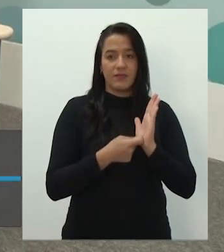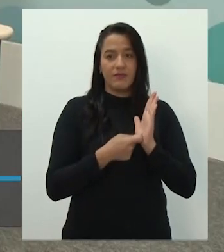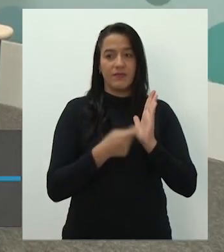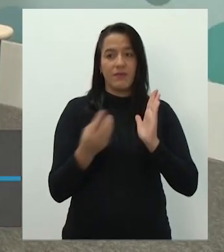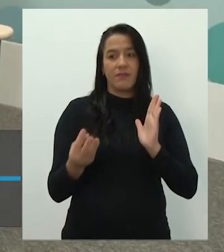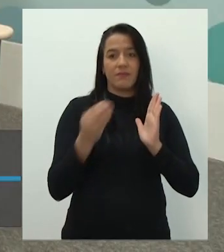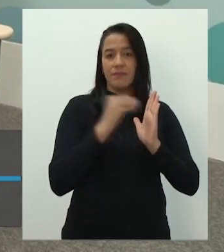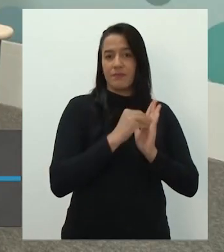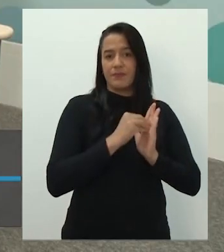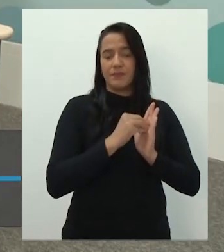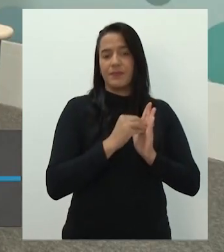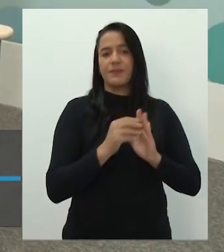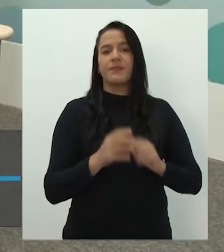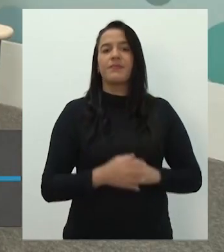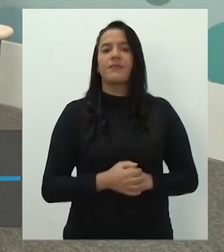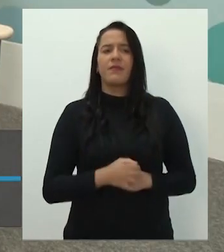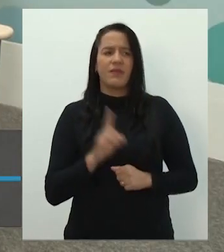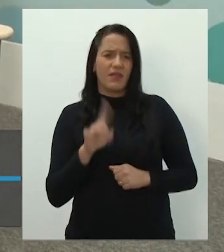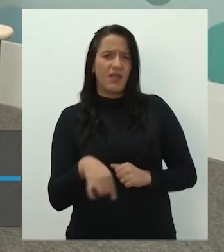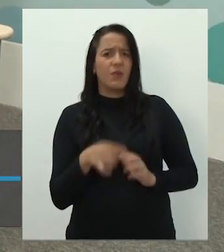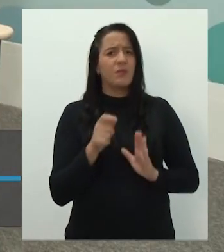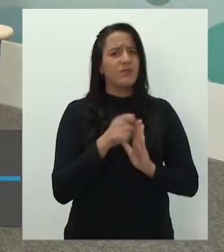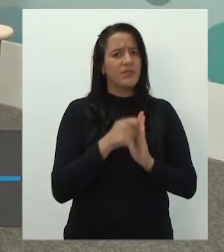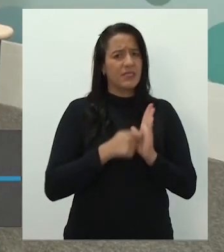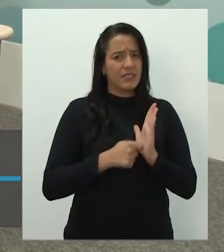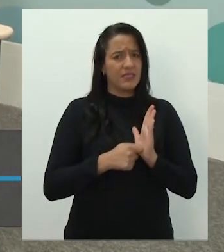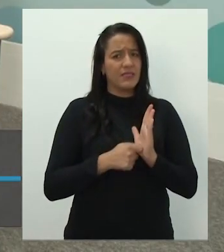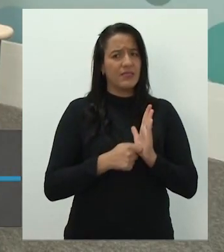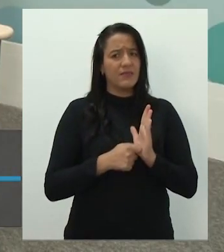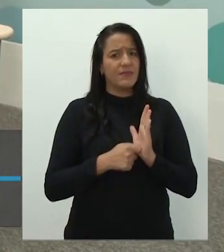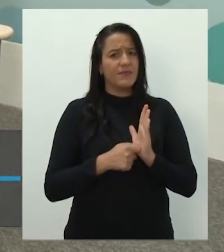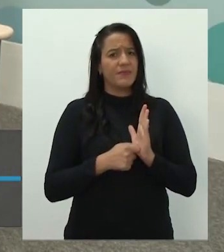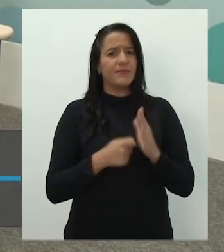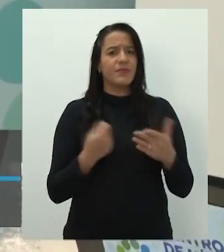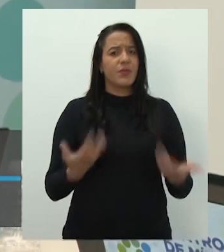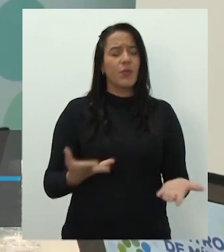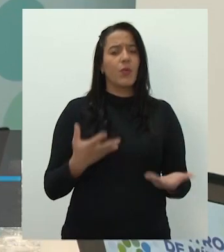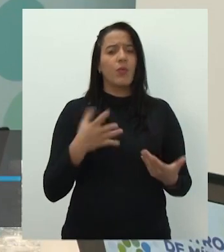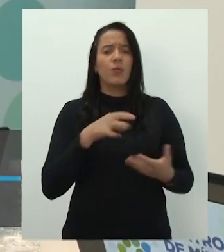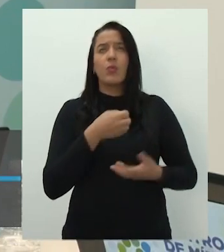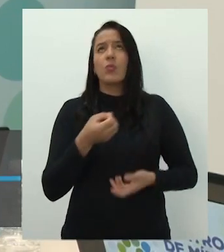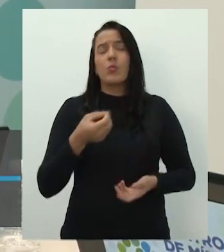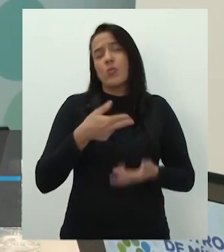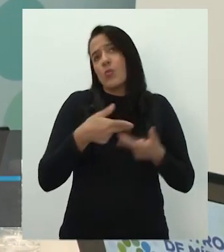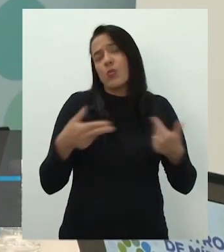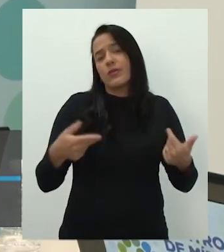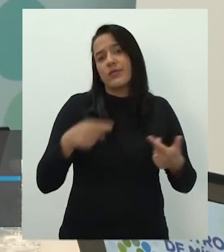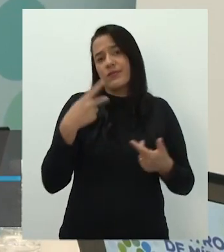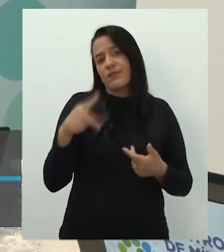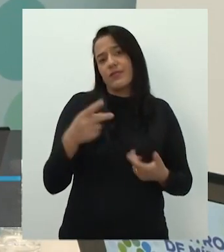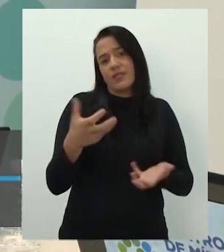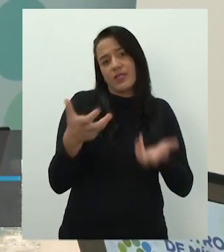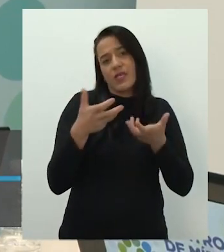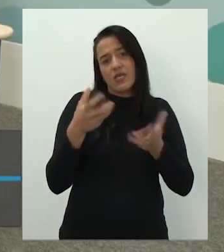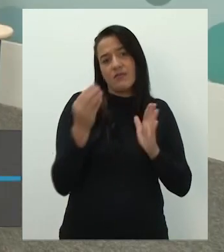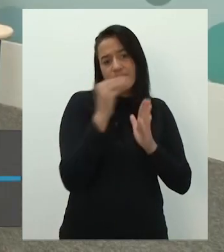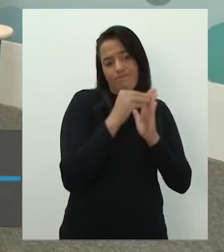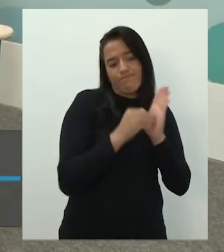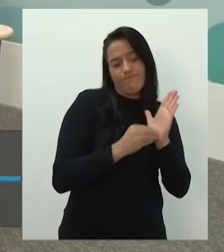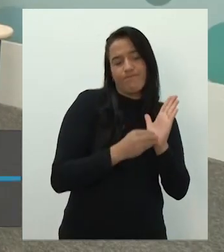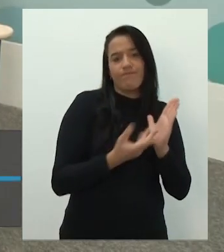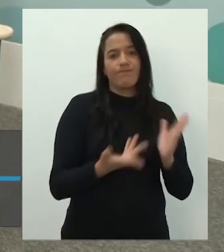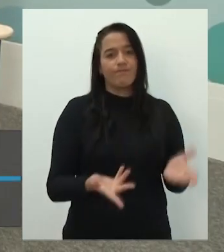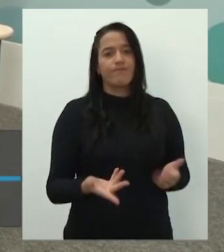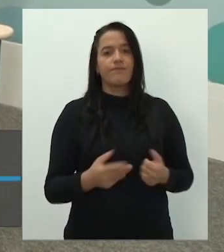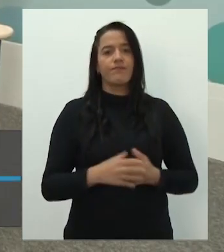escrita? É uma escrita. Eu acho que ele quer dizer que é algo que você anota, é algo escrito, é texto. Olha isso aqui,